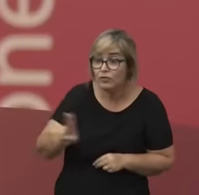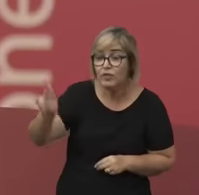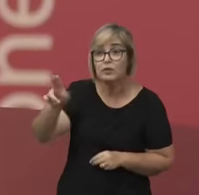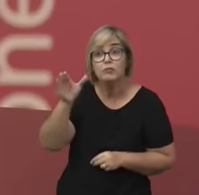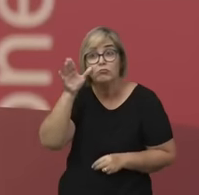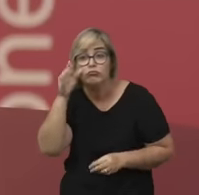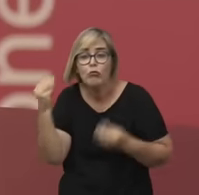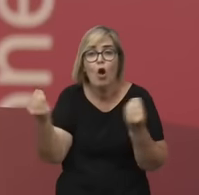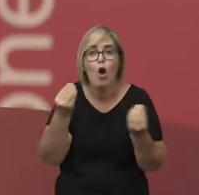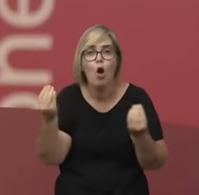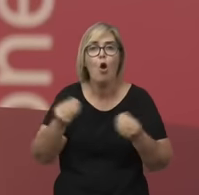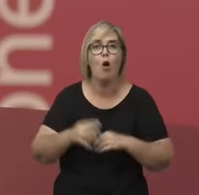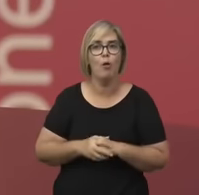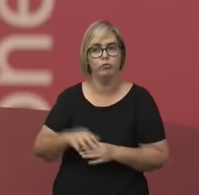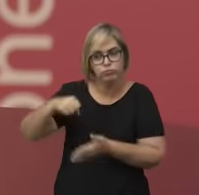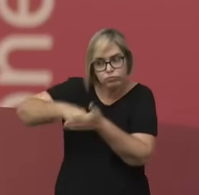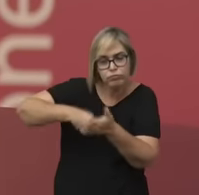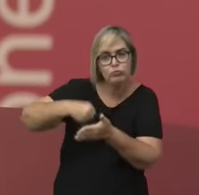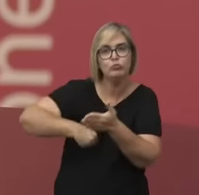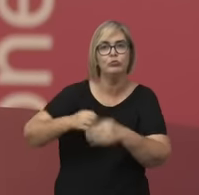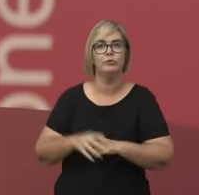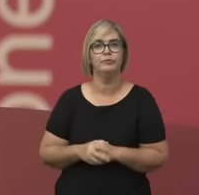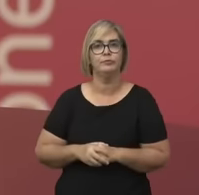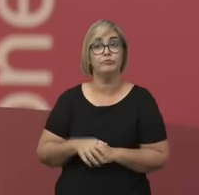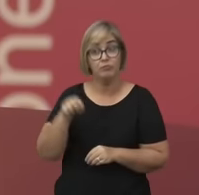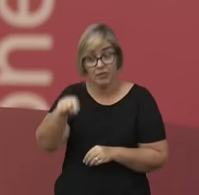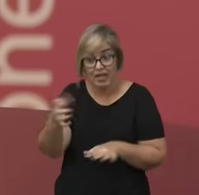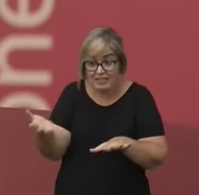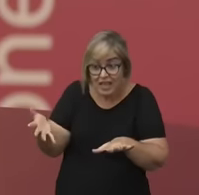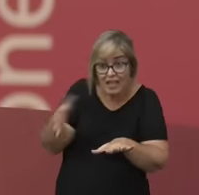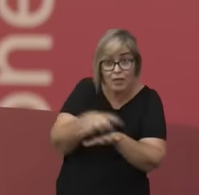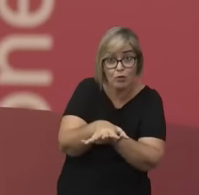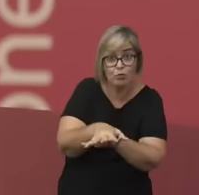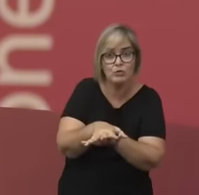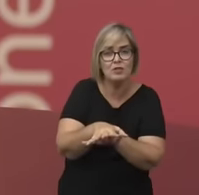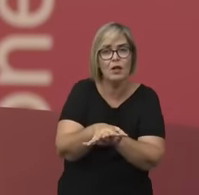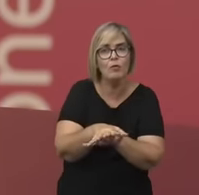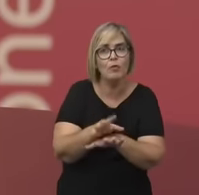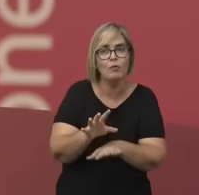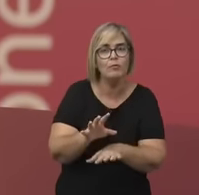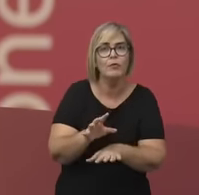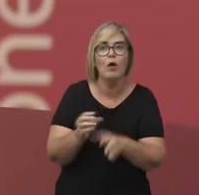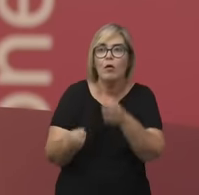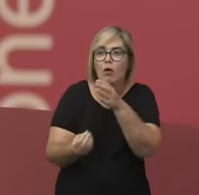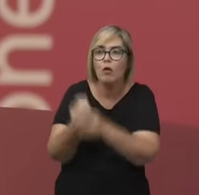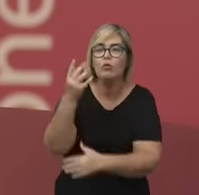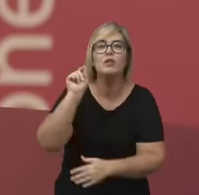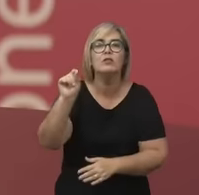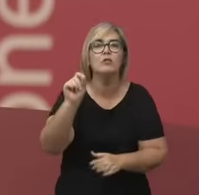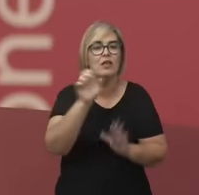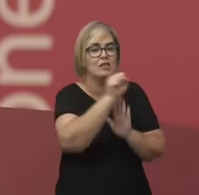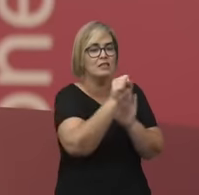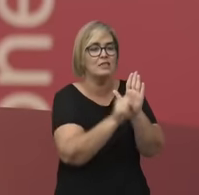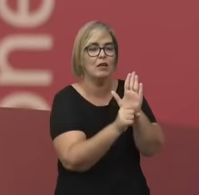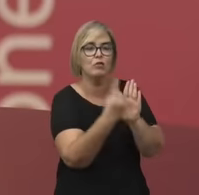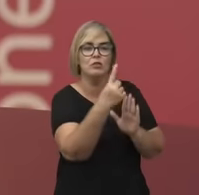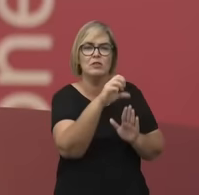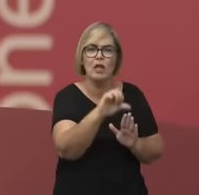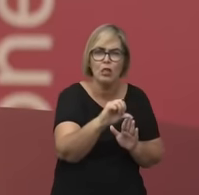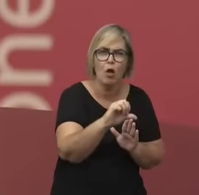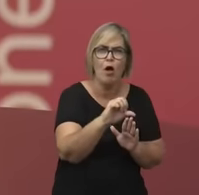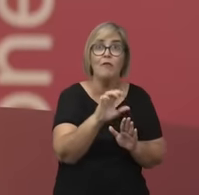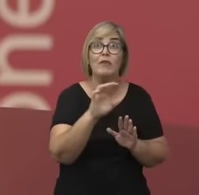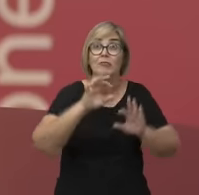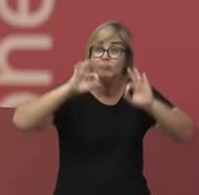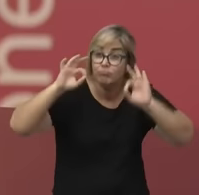essa inclusão das mulheres no ensino superior acontece no século XIX, só ganha força no século XX. Pensa